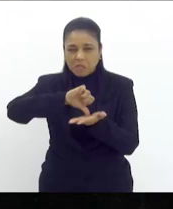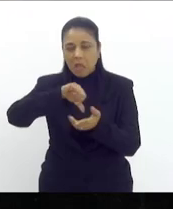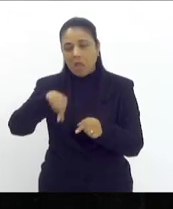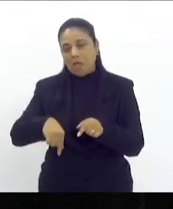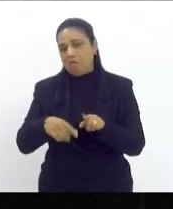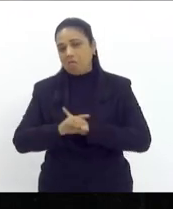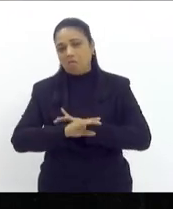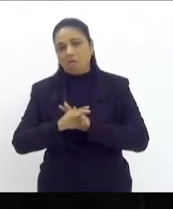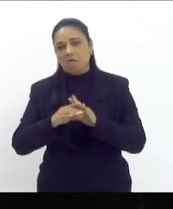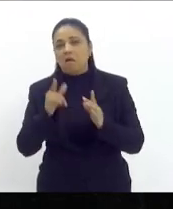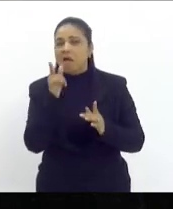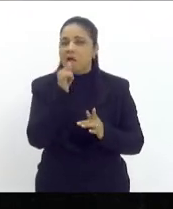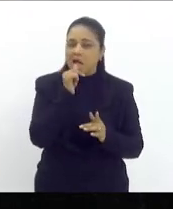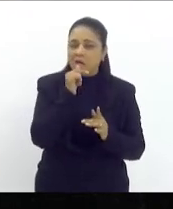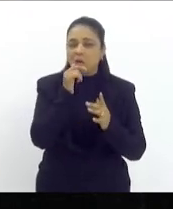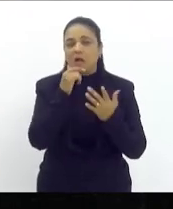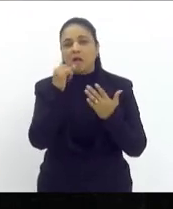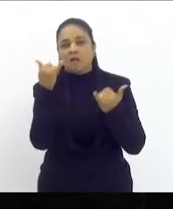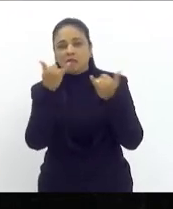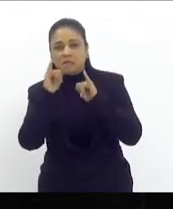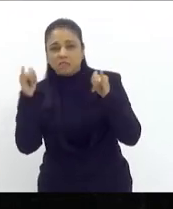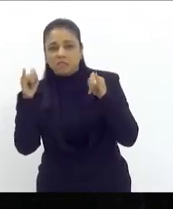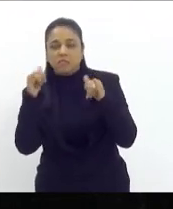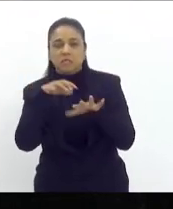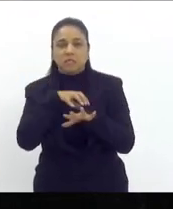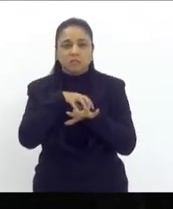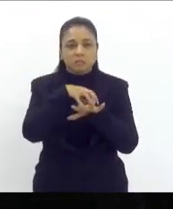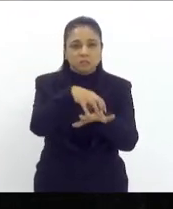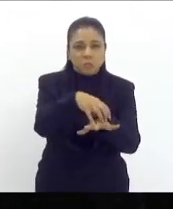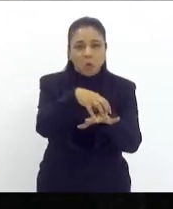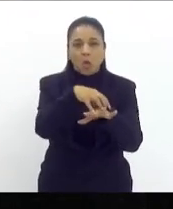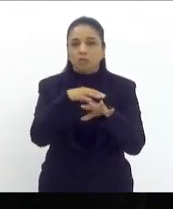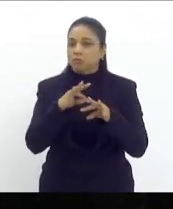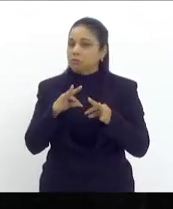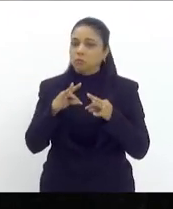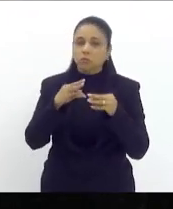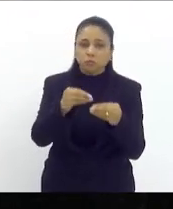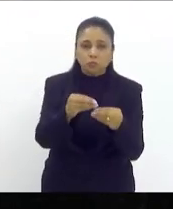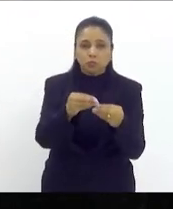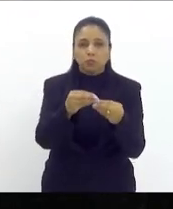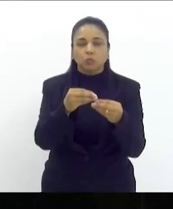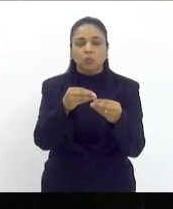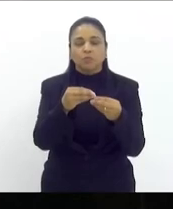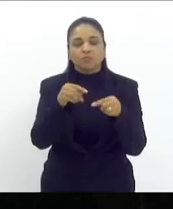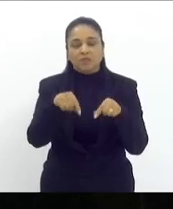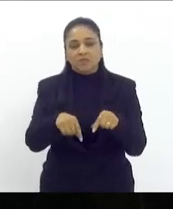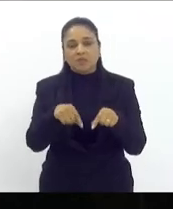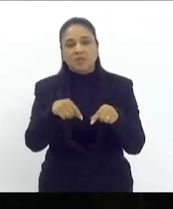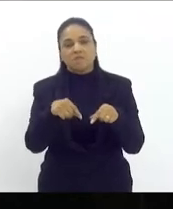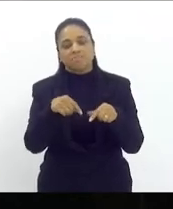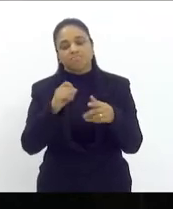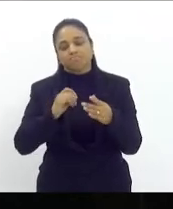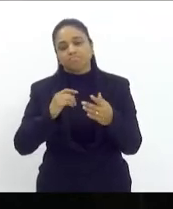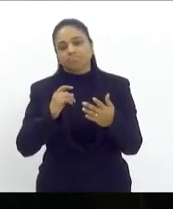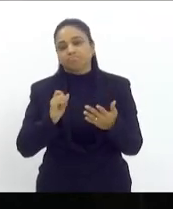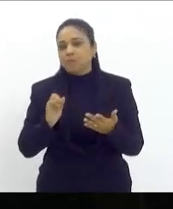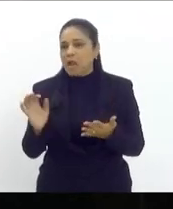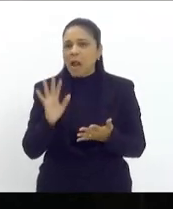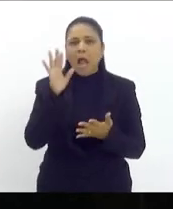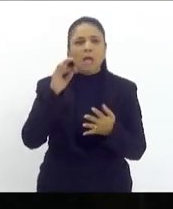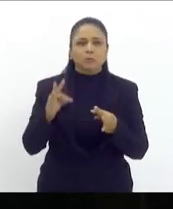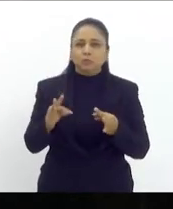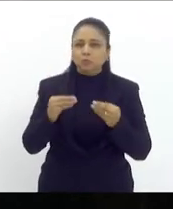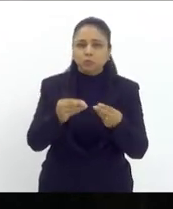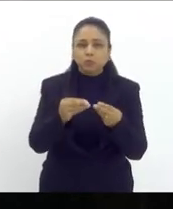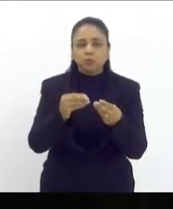é na água é no transporte é em tudo que é possível o capital financeiro mete a mão faz